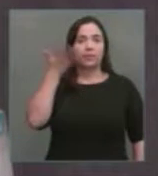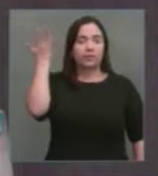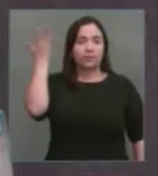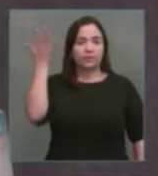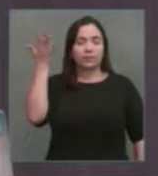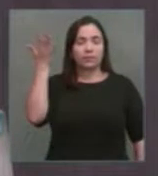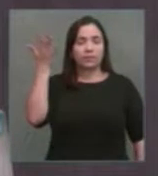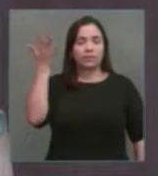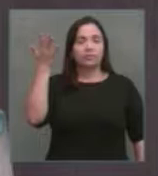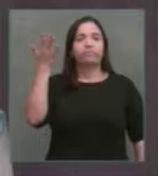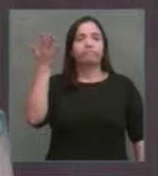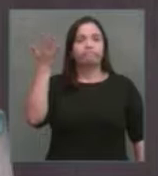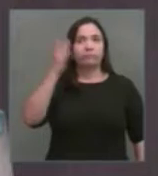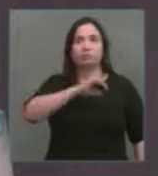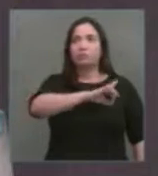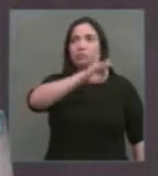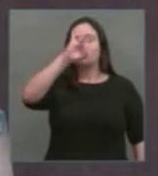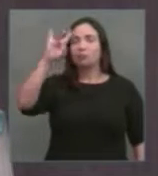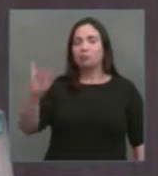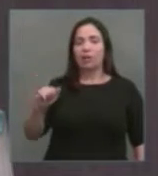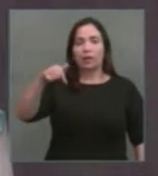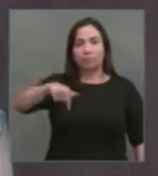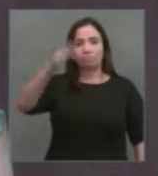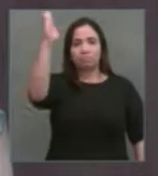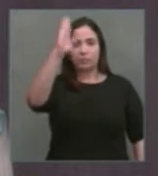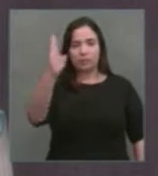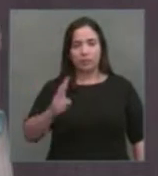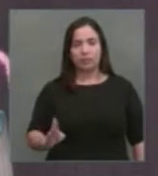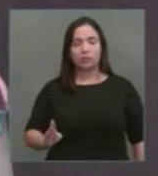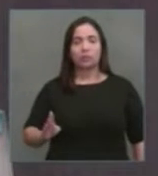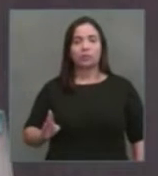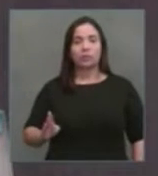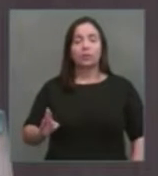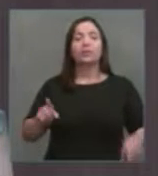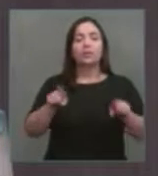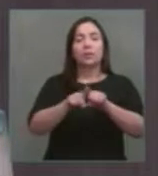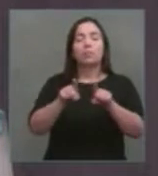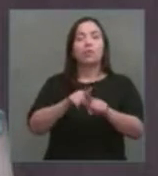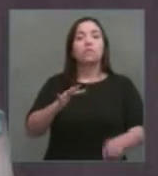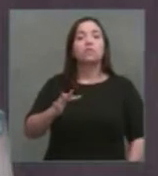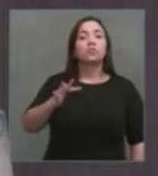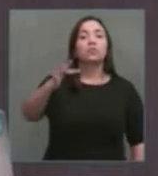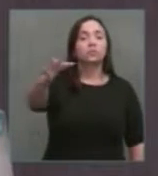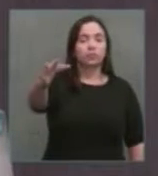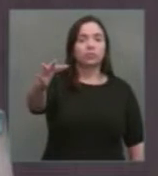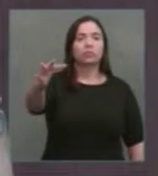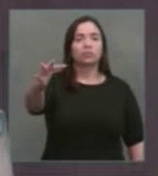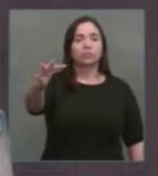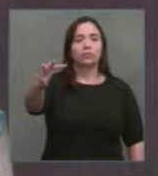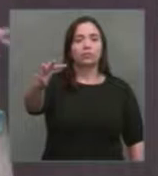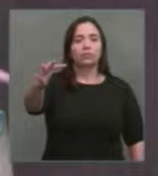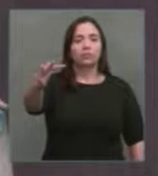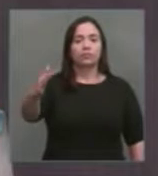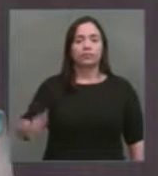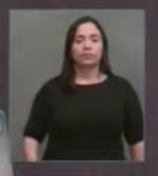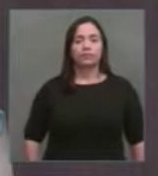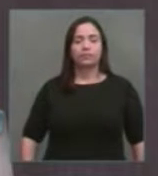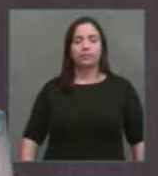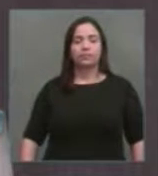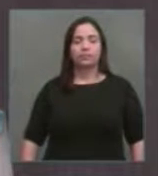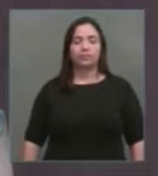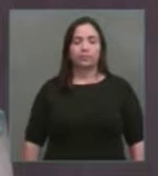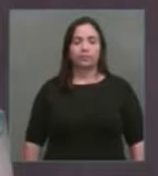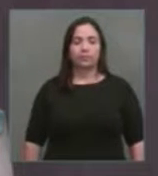pensamos no Brasil, sobretudo no futuro do Brasil, nas próximas